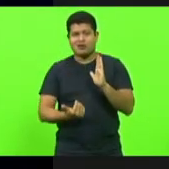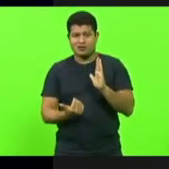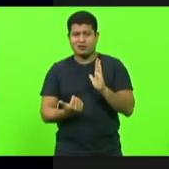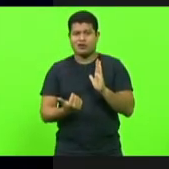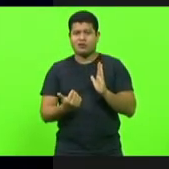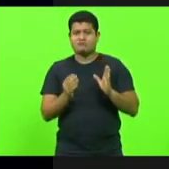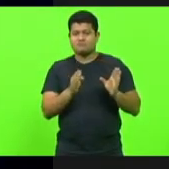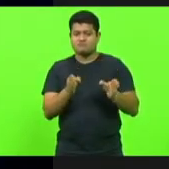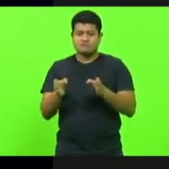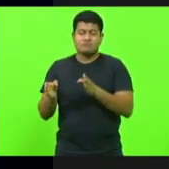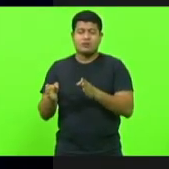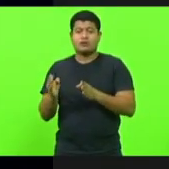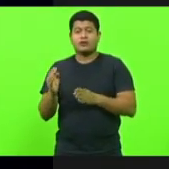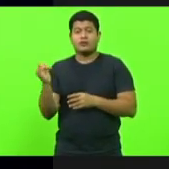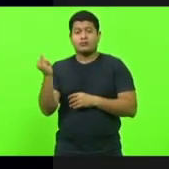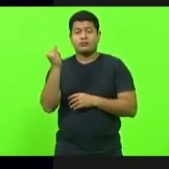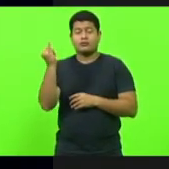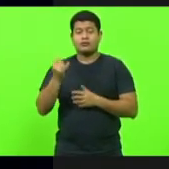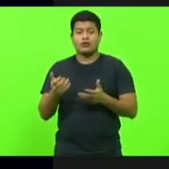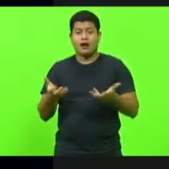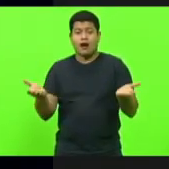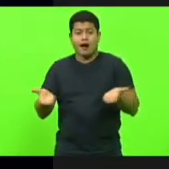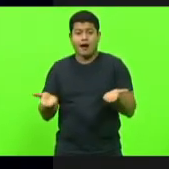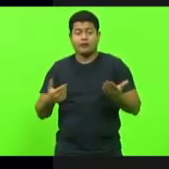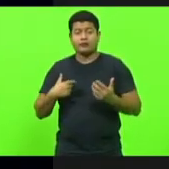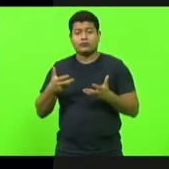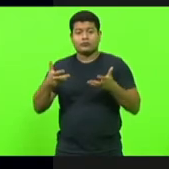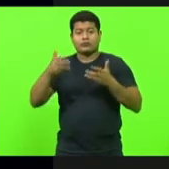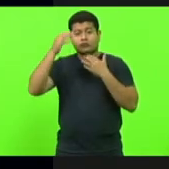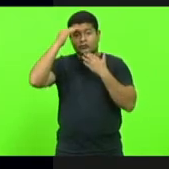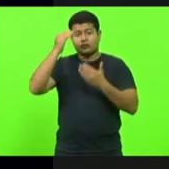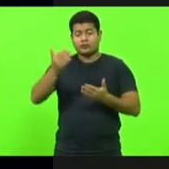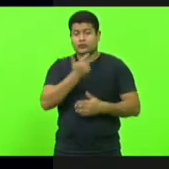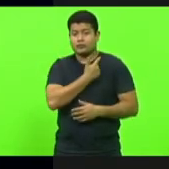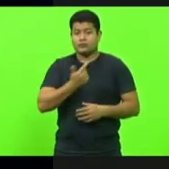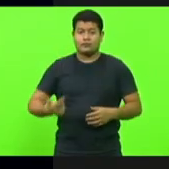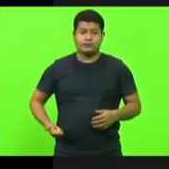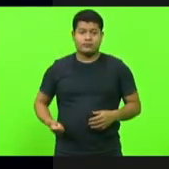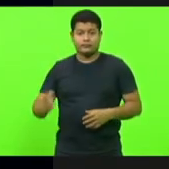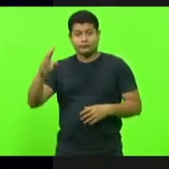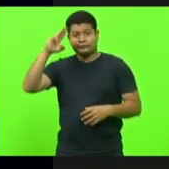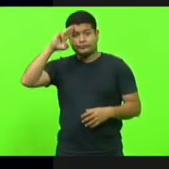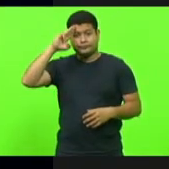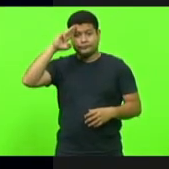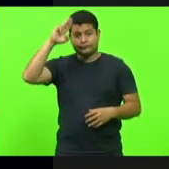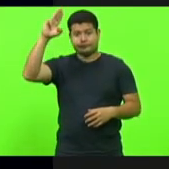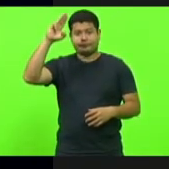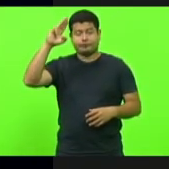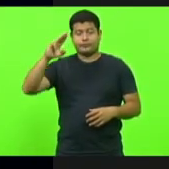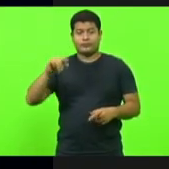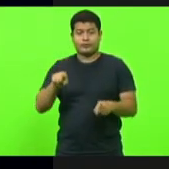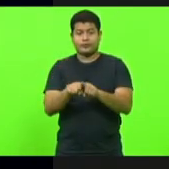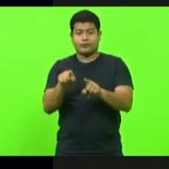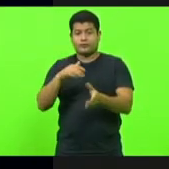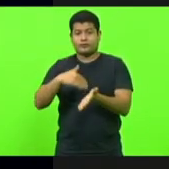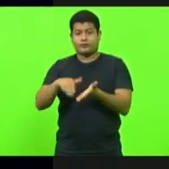agradecer nesse momento o governador Carlos Moisés, o secretário Herão e toda